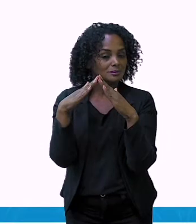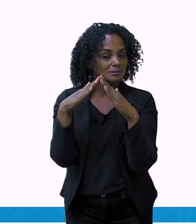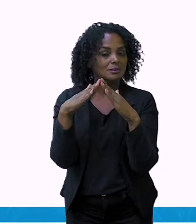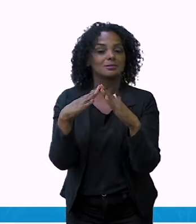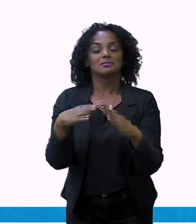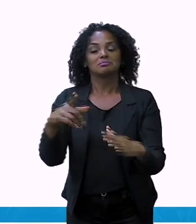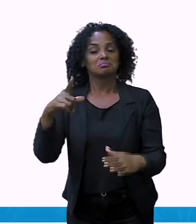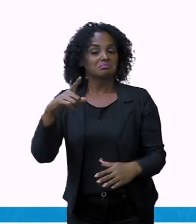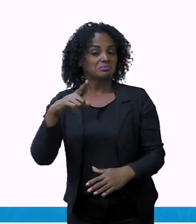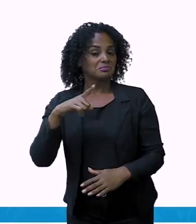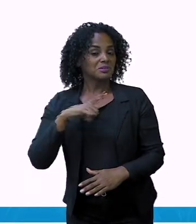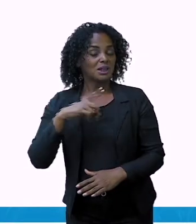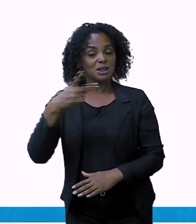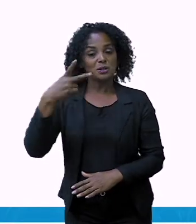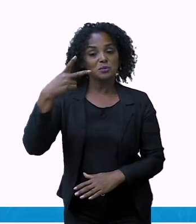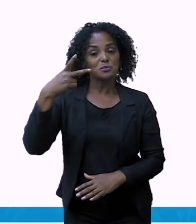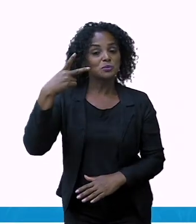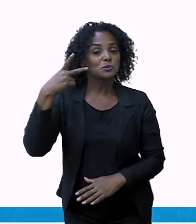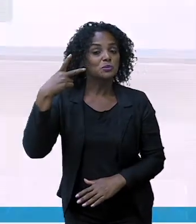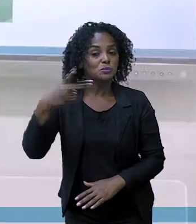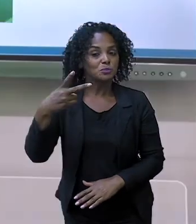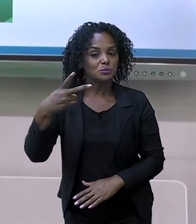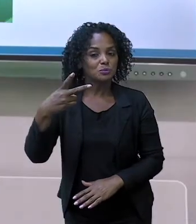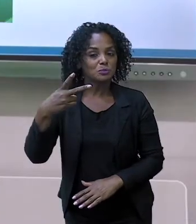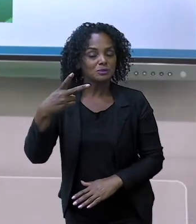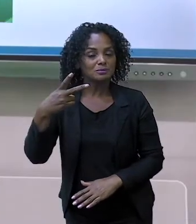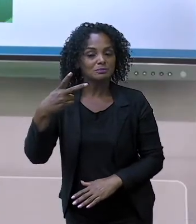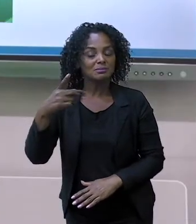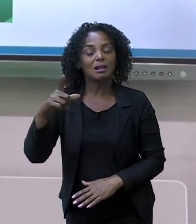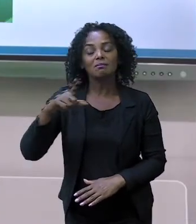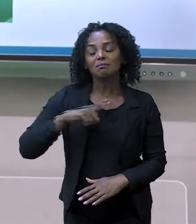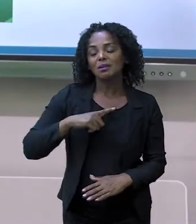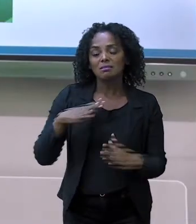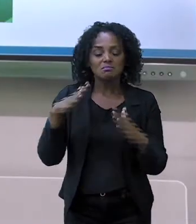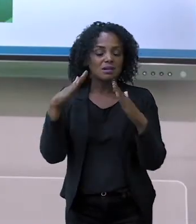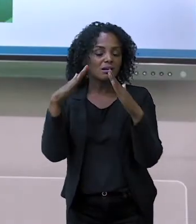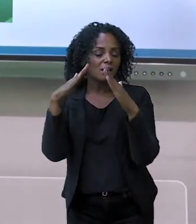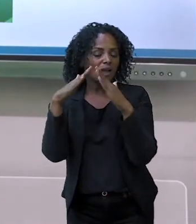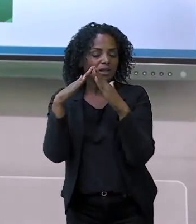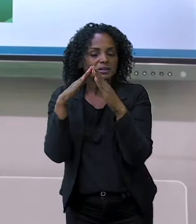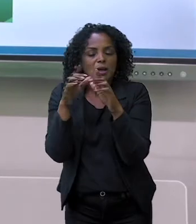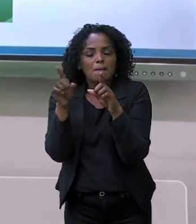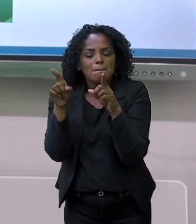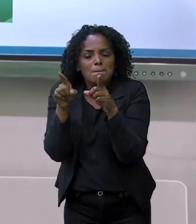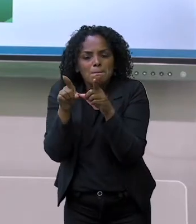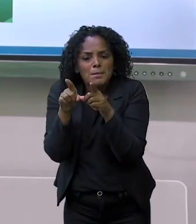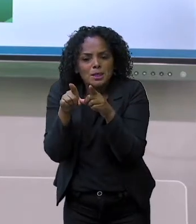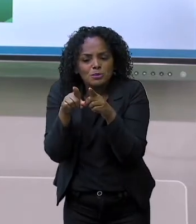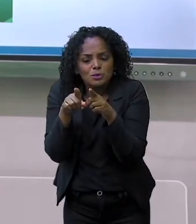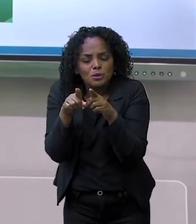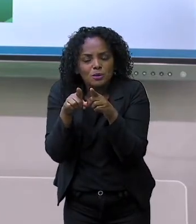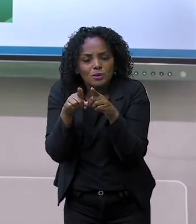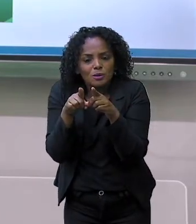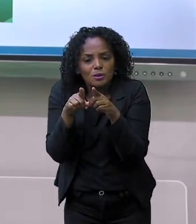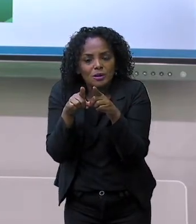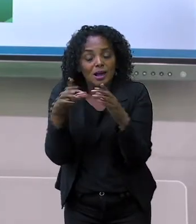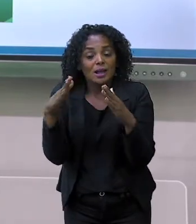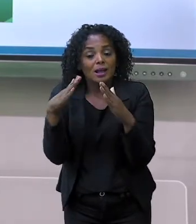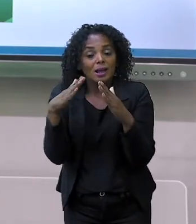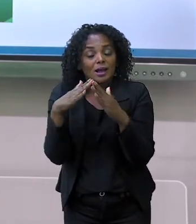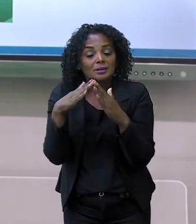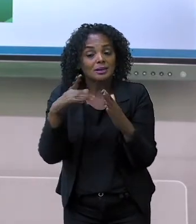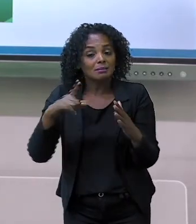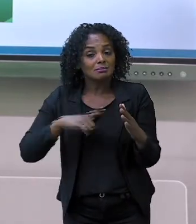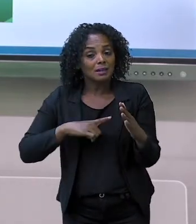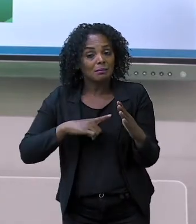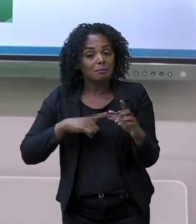para vocês. E aqui está todos aqueles que conseguiram entrar de um a um. E o